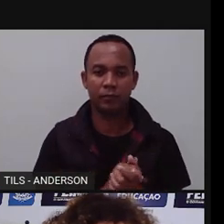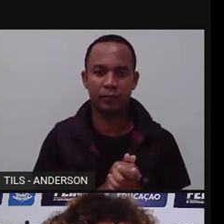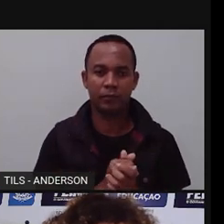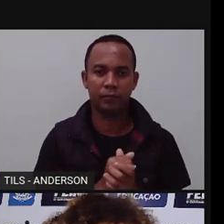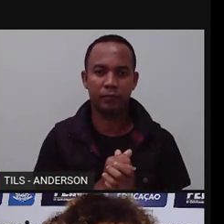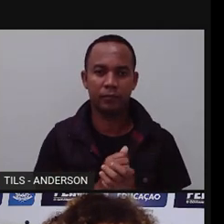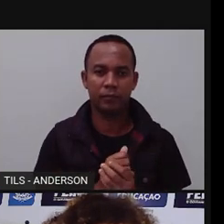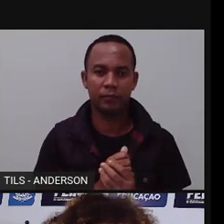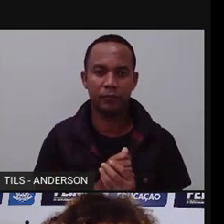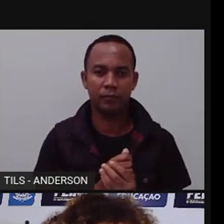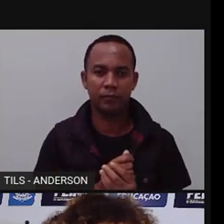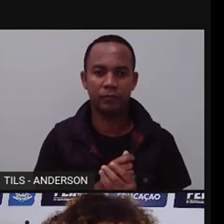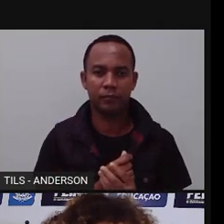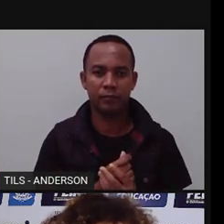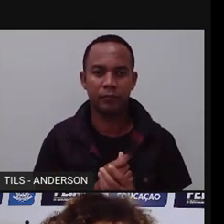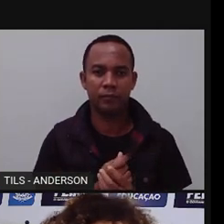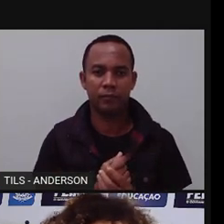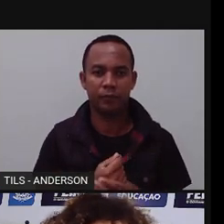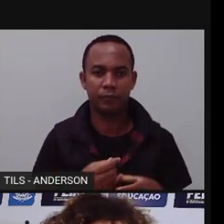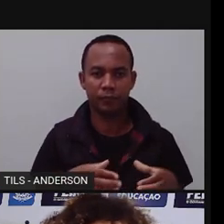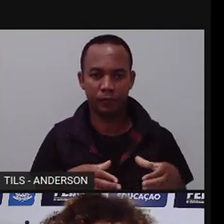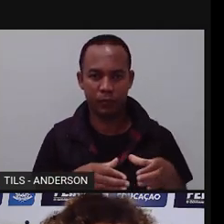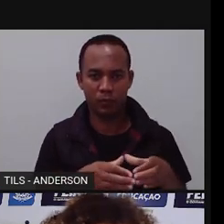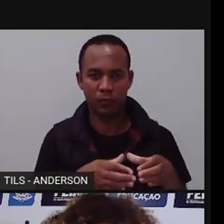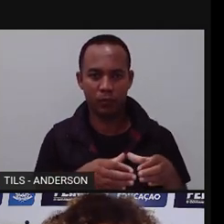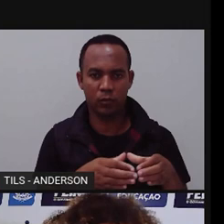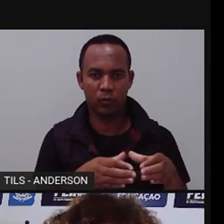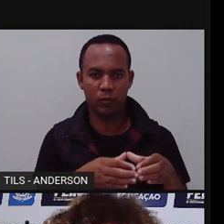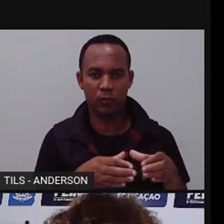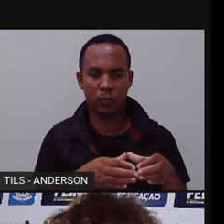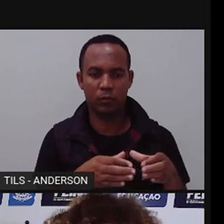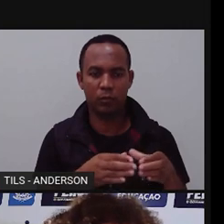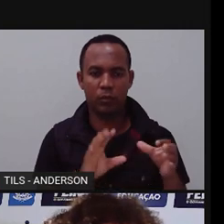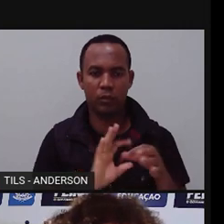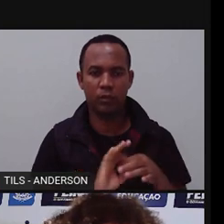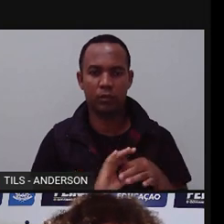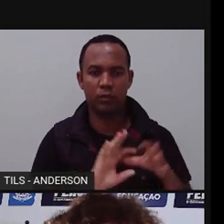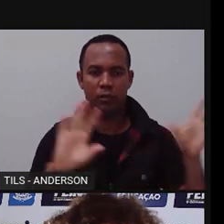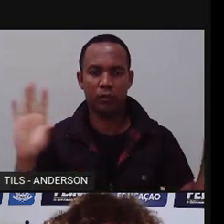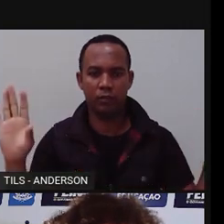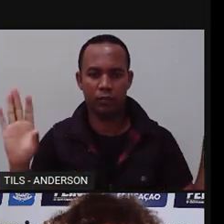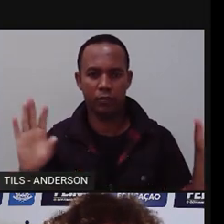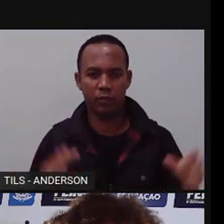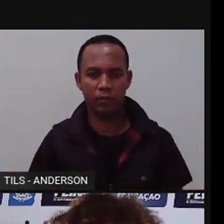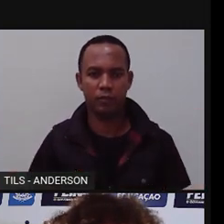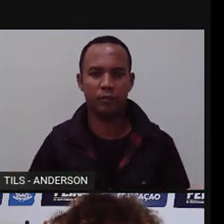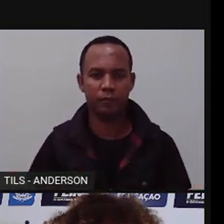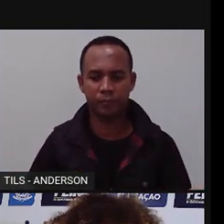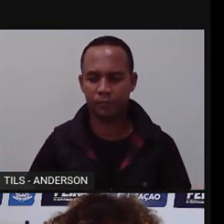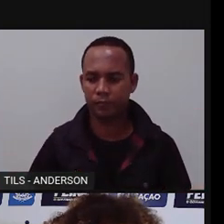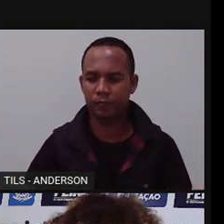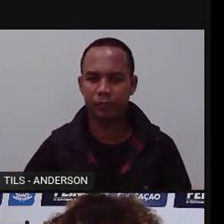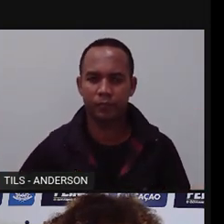Vamos lá. Comunidades quilombolas, né? Vamos aqui rapidinho para esse videozinho.